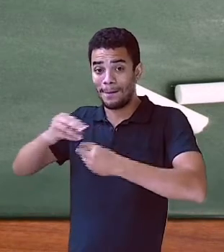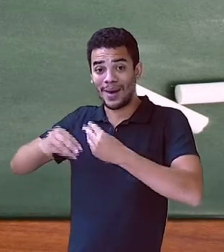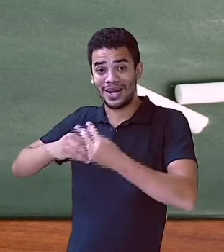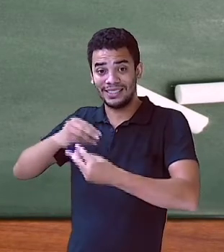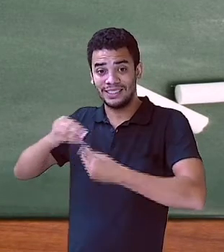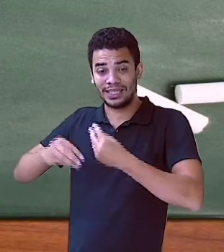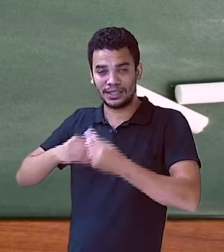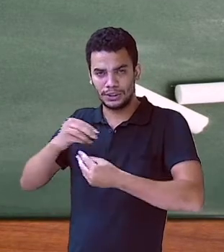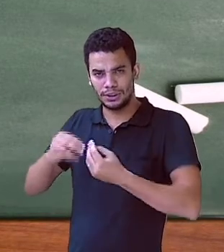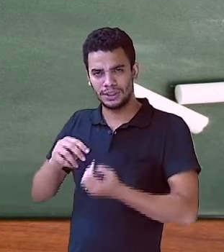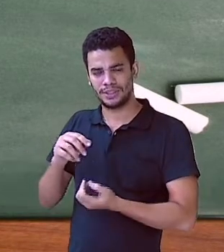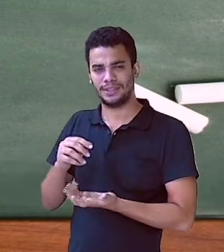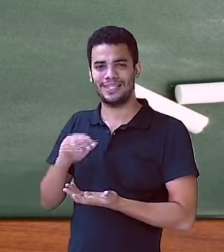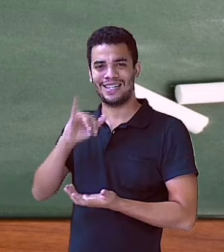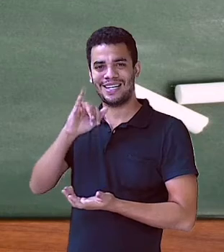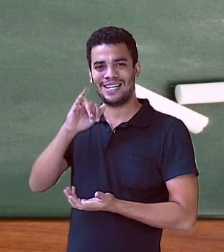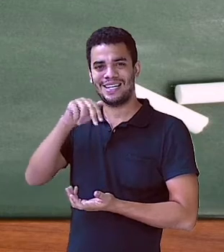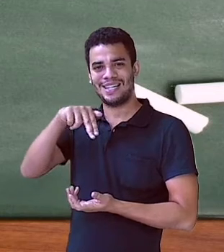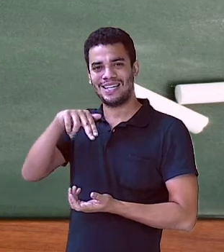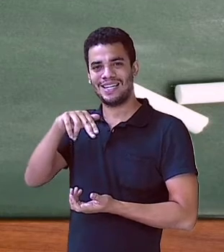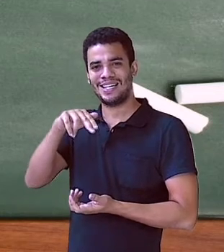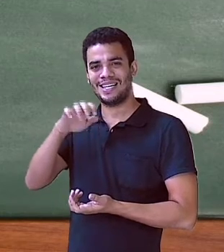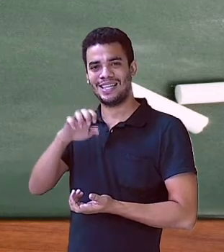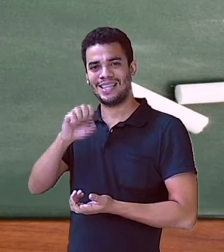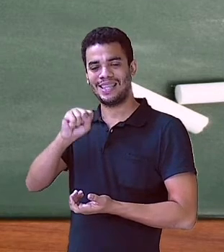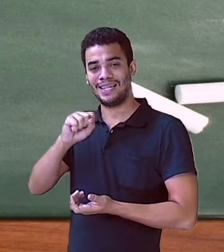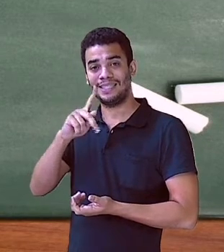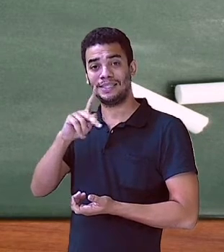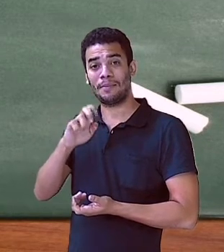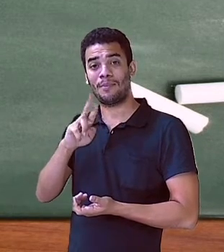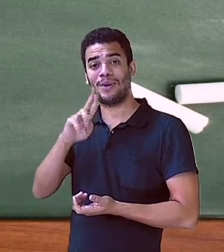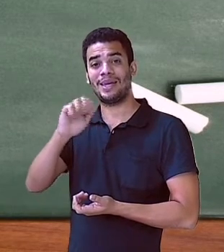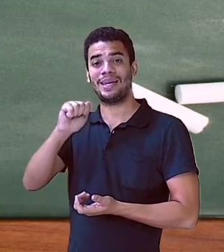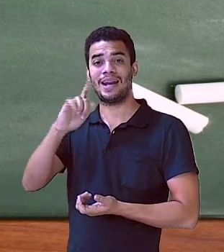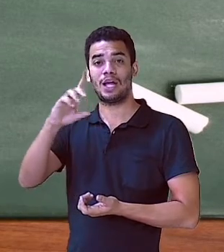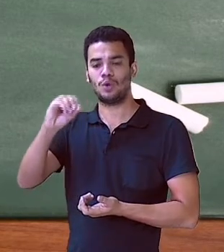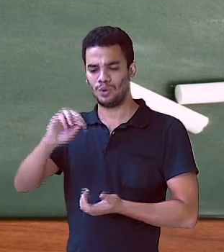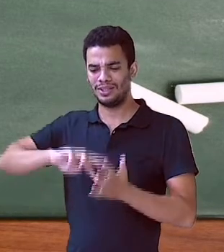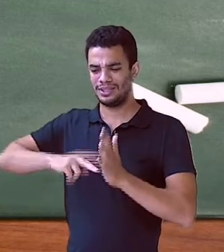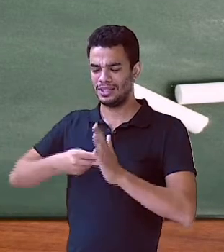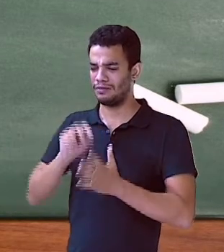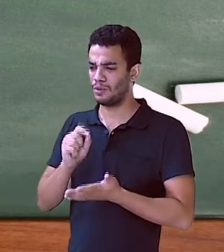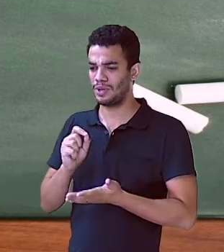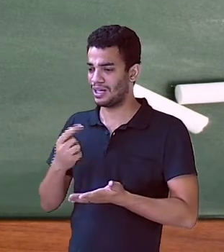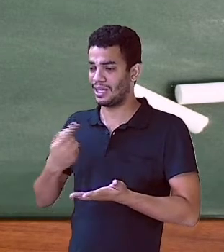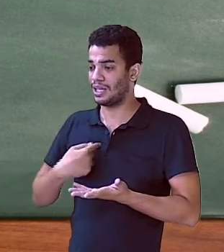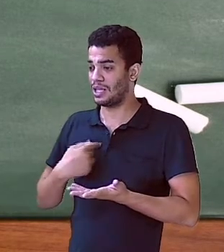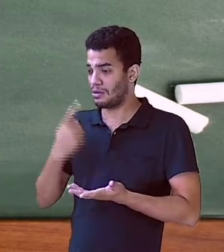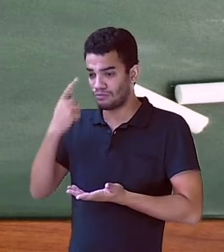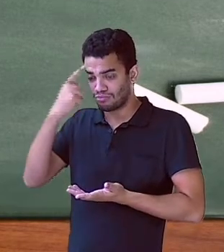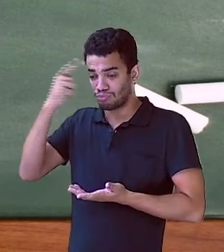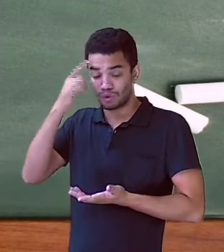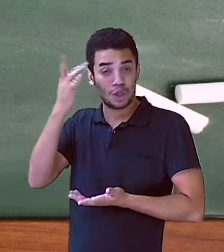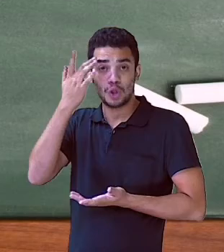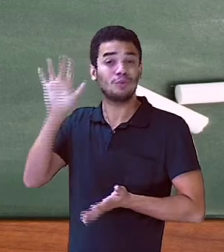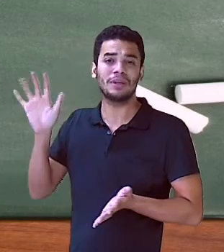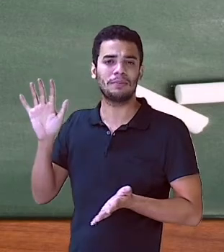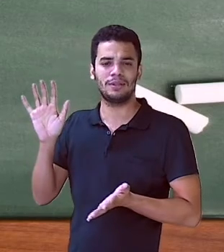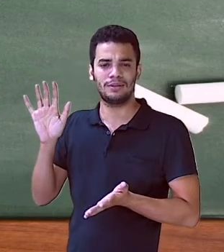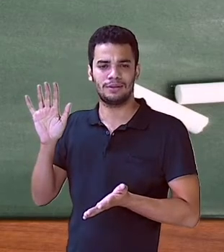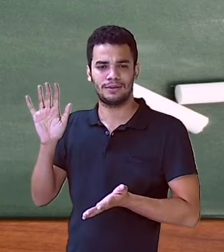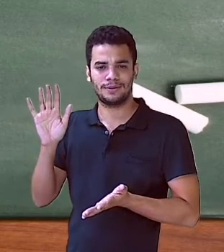referência, né? Está relacionado com quem? Com o presente. E o presente já é o objeto aí, é o